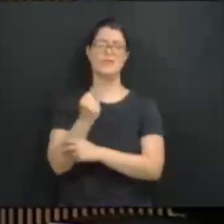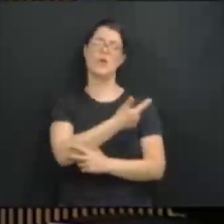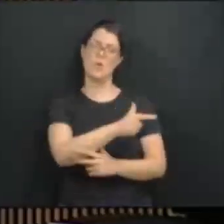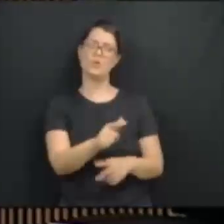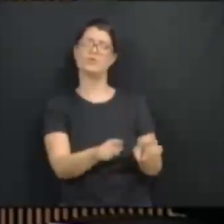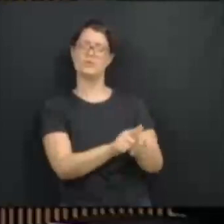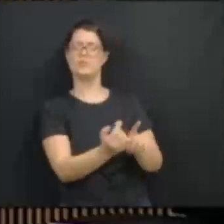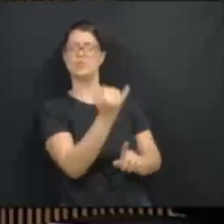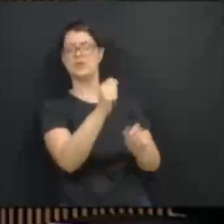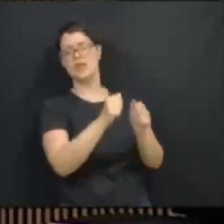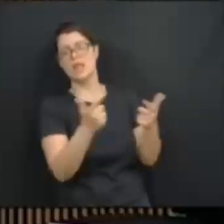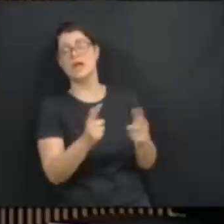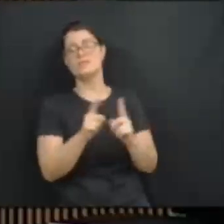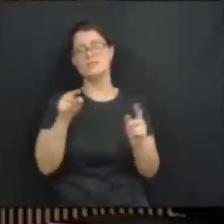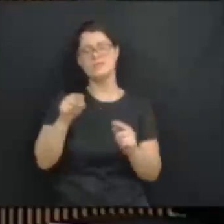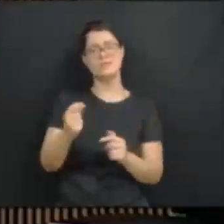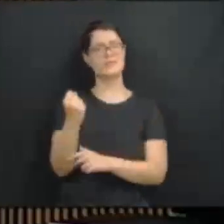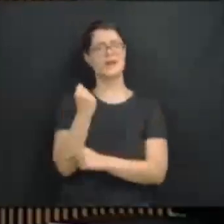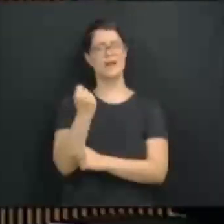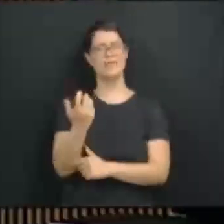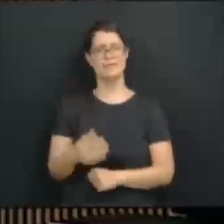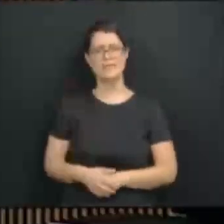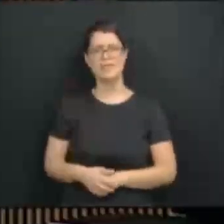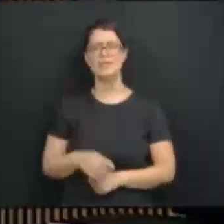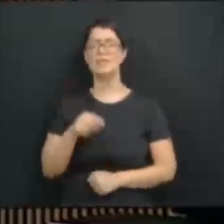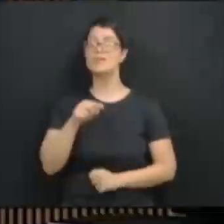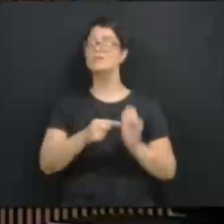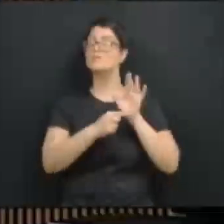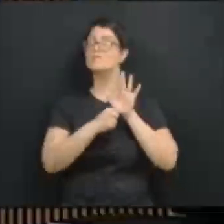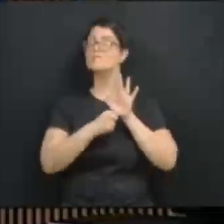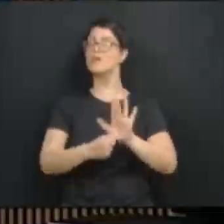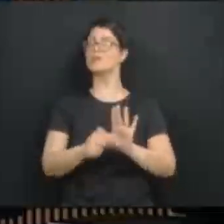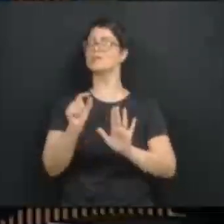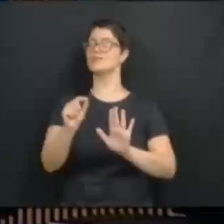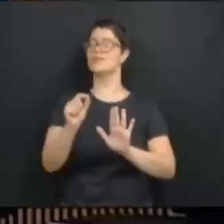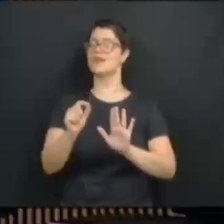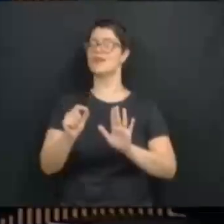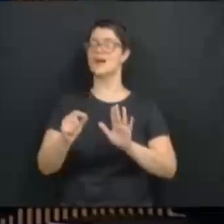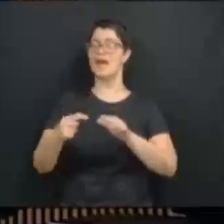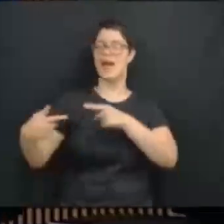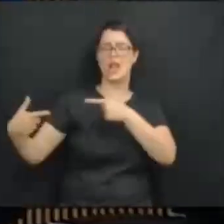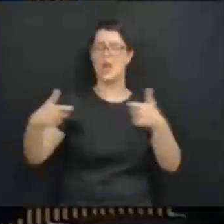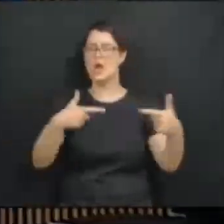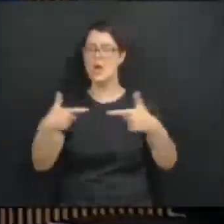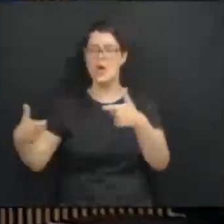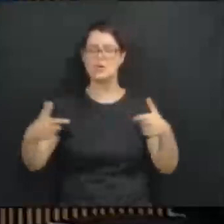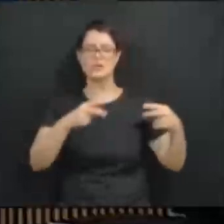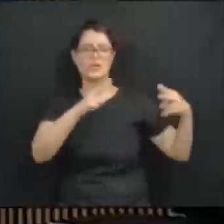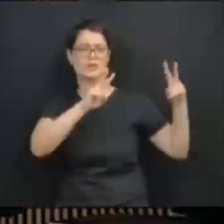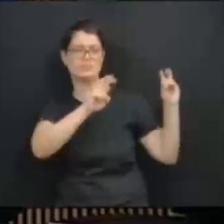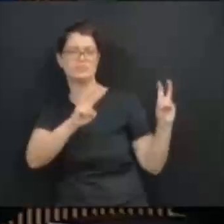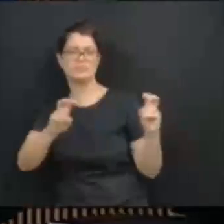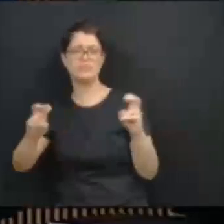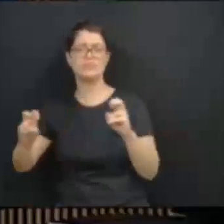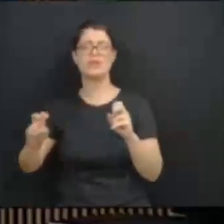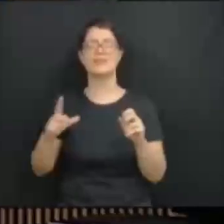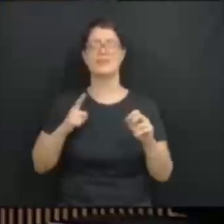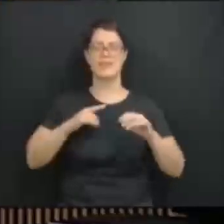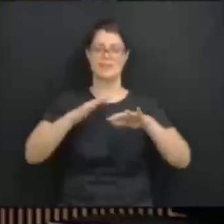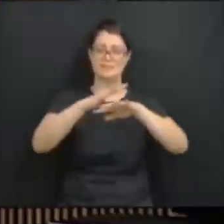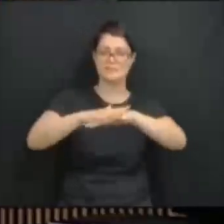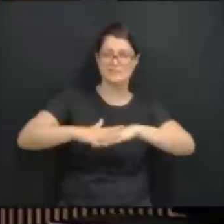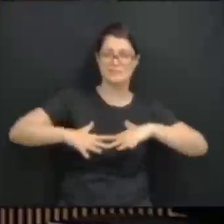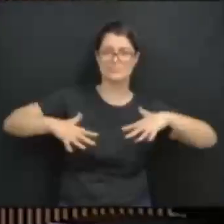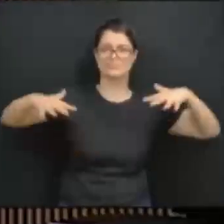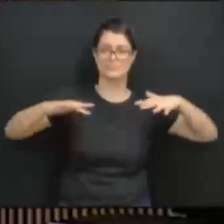Isso mostra para a gente, senhoras e senhores, que as lutas são transversais. Não é uma luta dissociada da outra. A